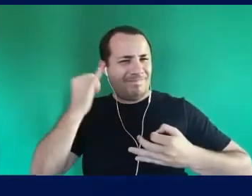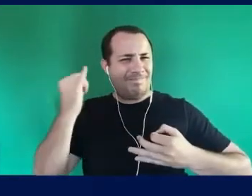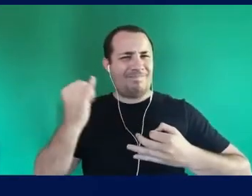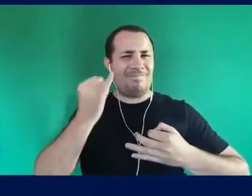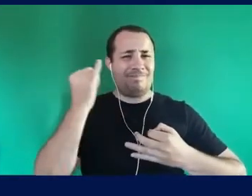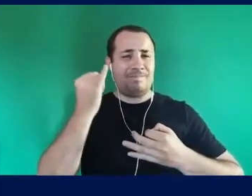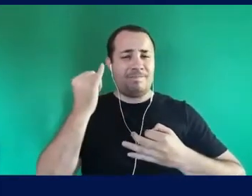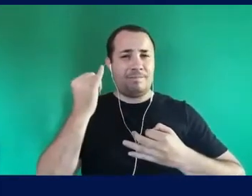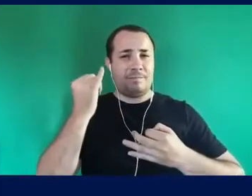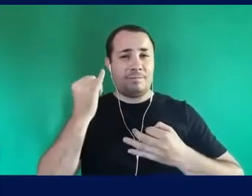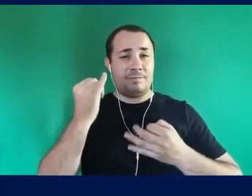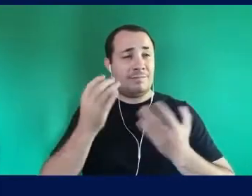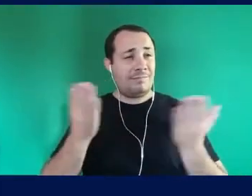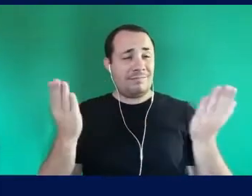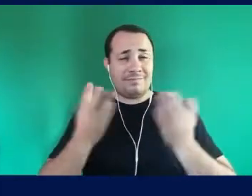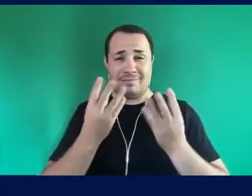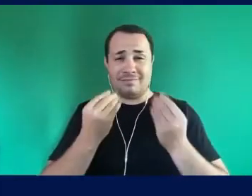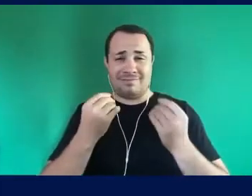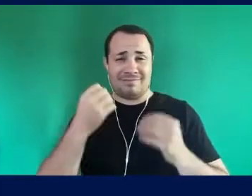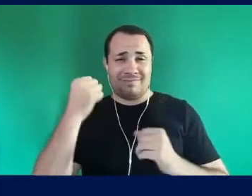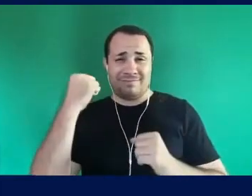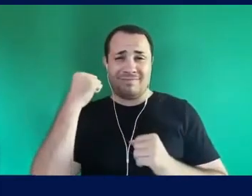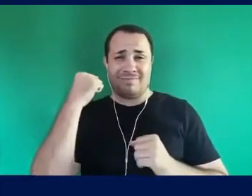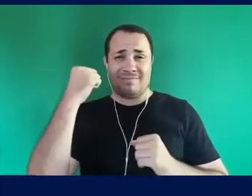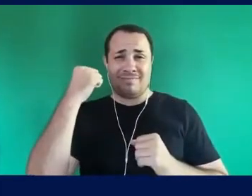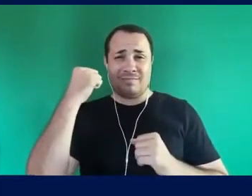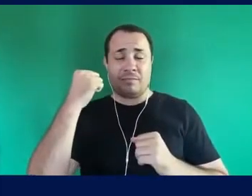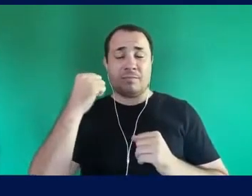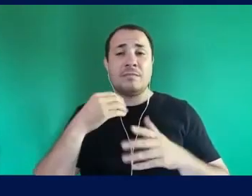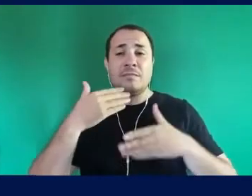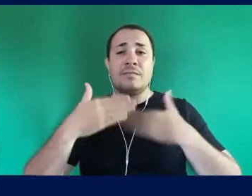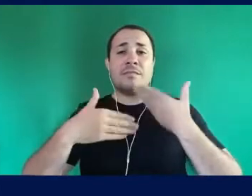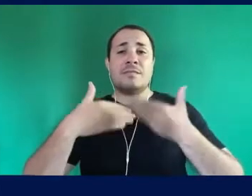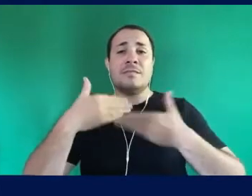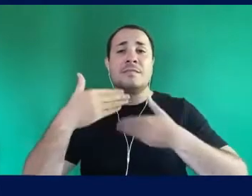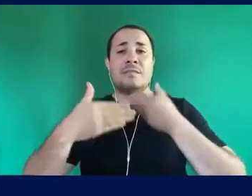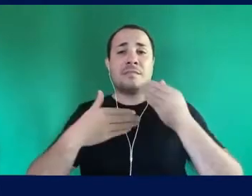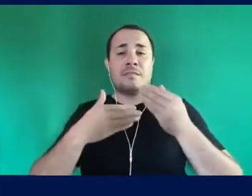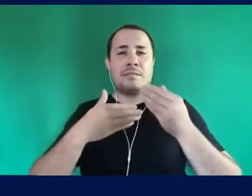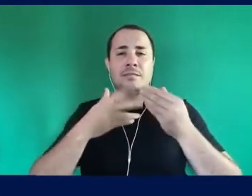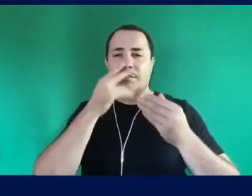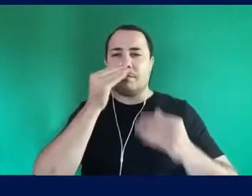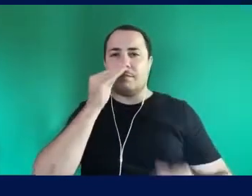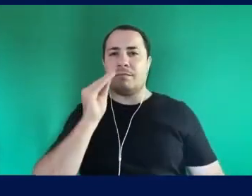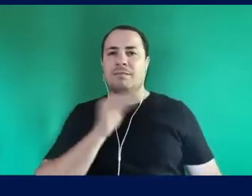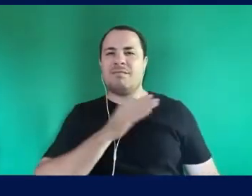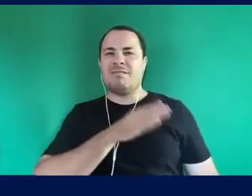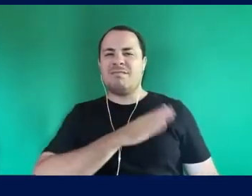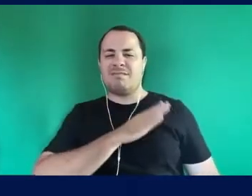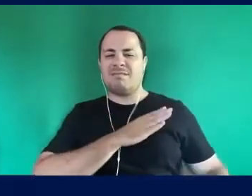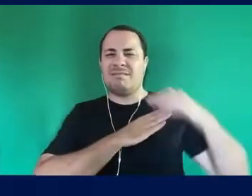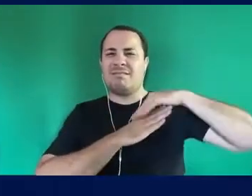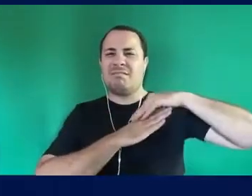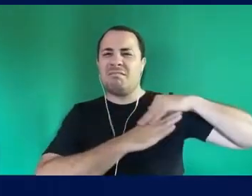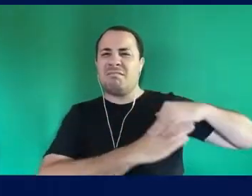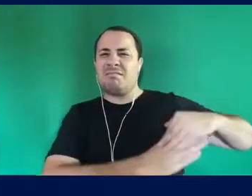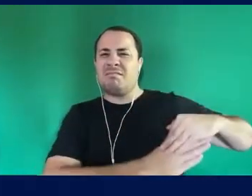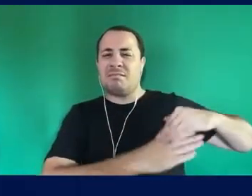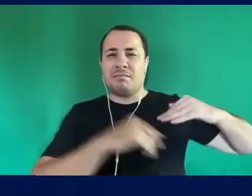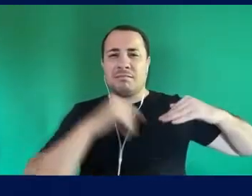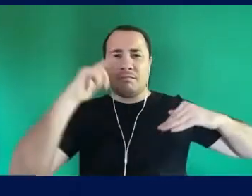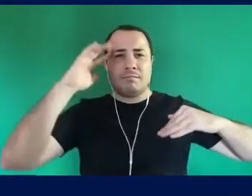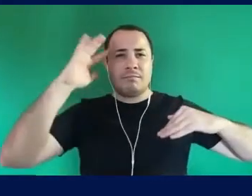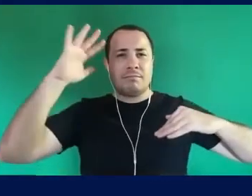muito fortemente O deslocamento Da imagem do coração Que sempre nos acompanhou Sobretudo até o